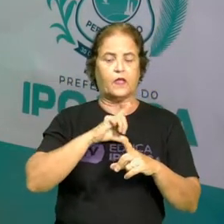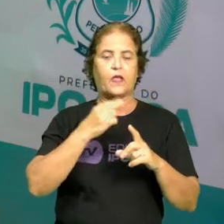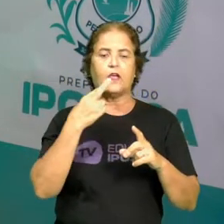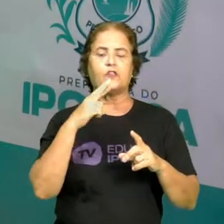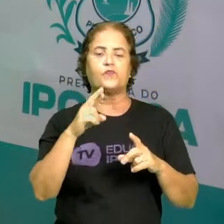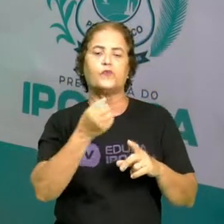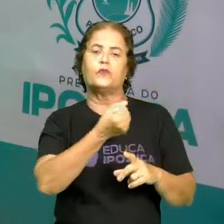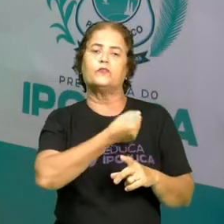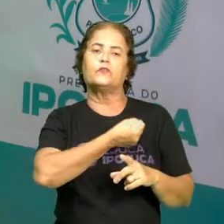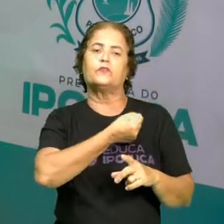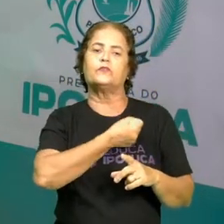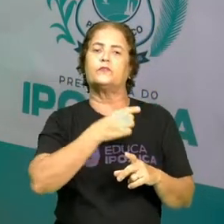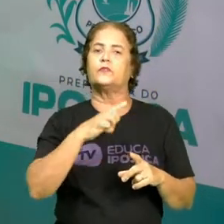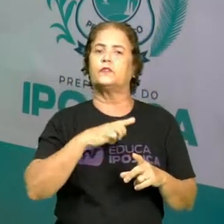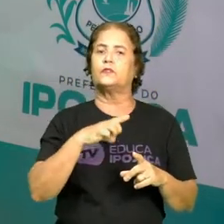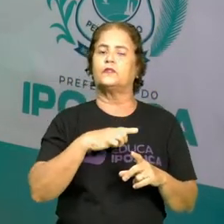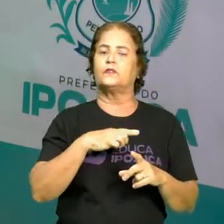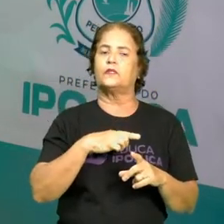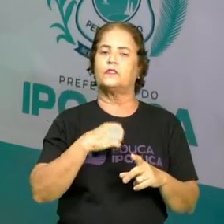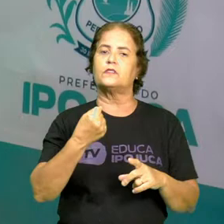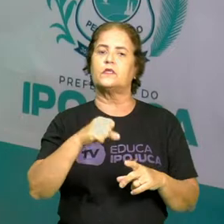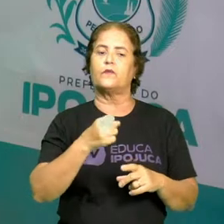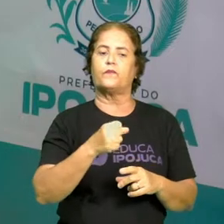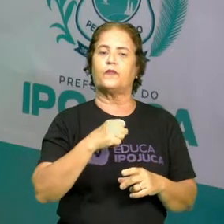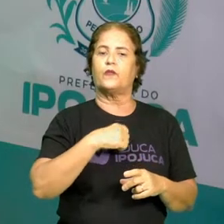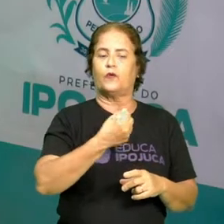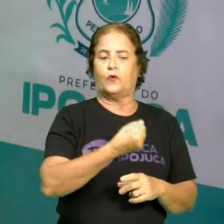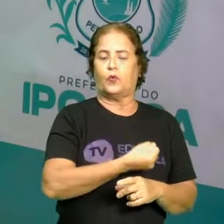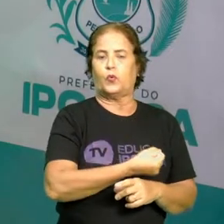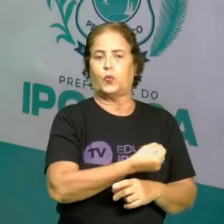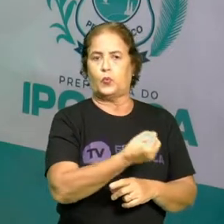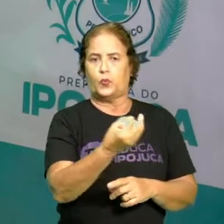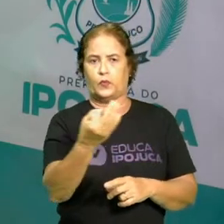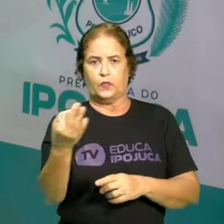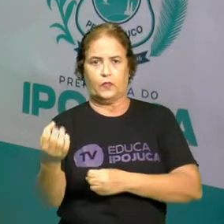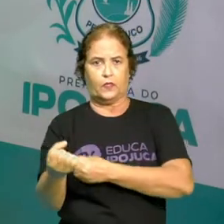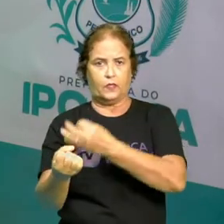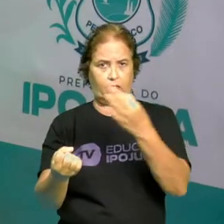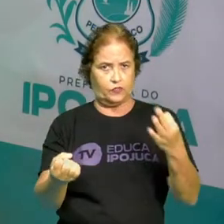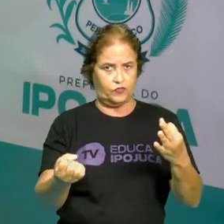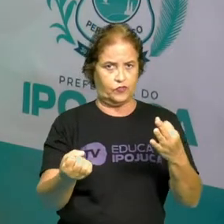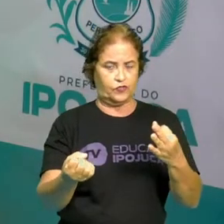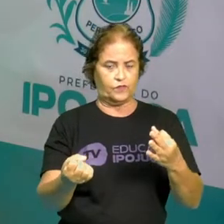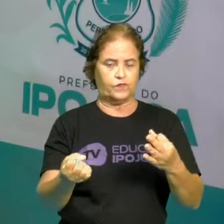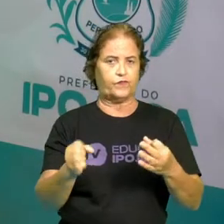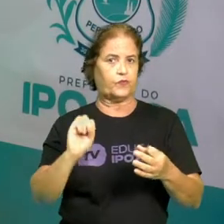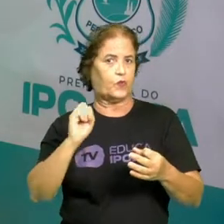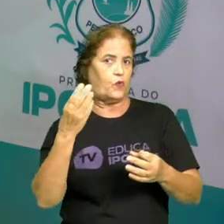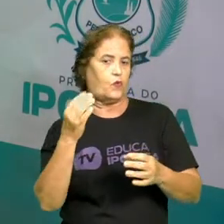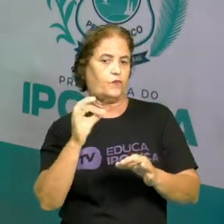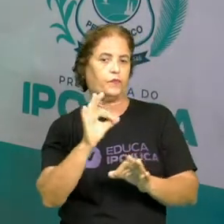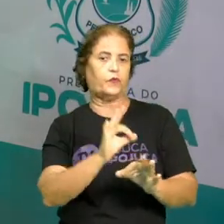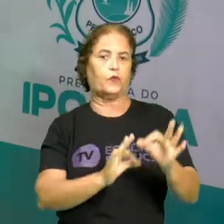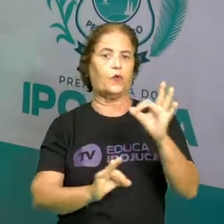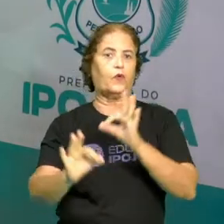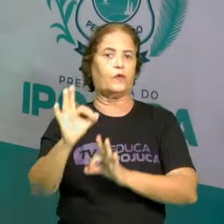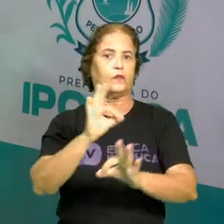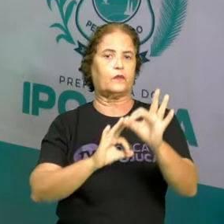aparecem. são de contagem, ordenação, medição, ou